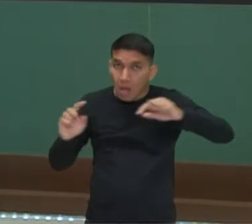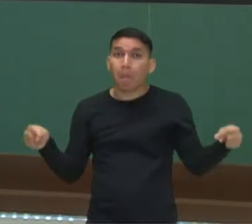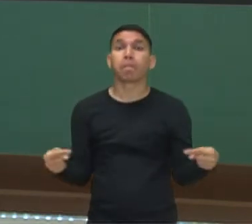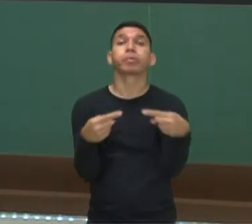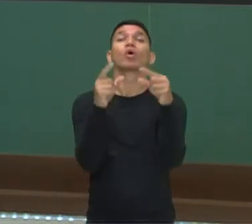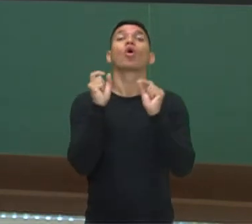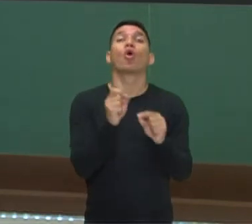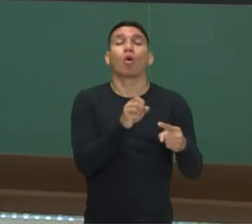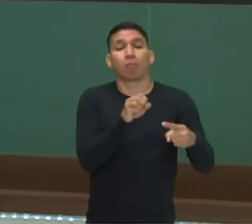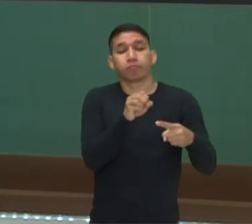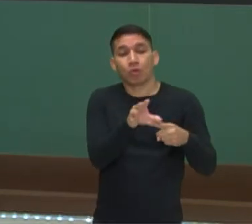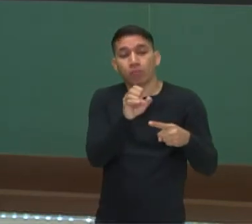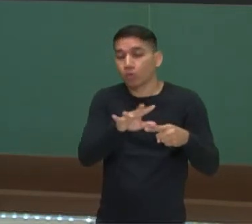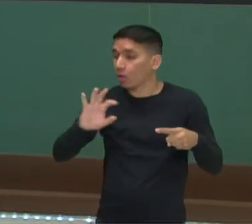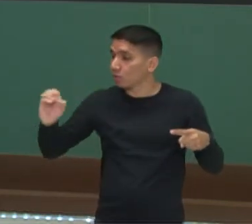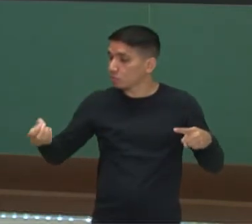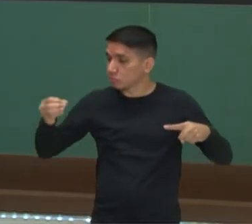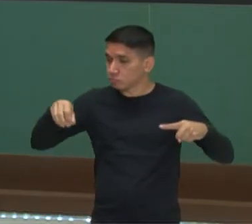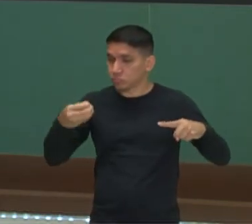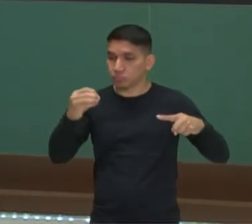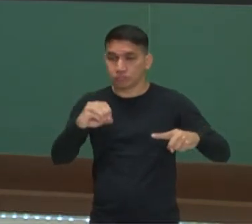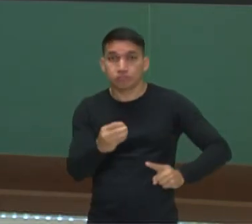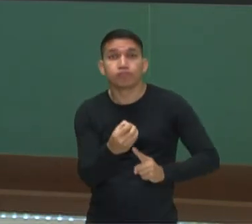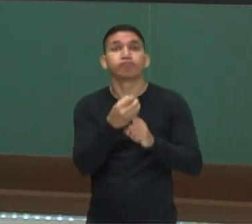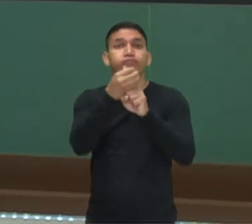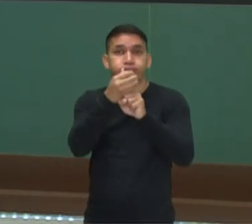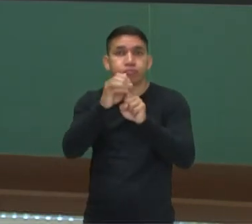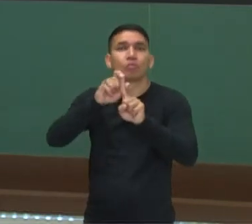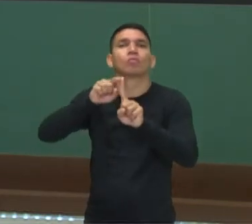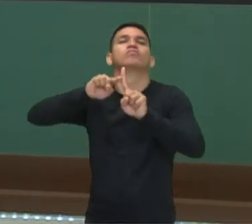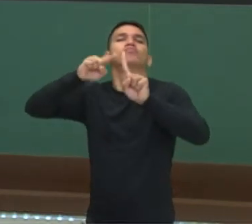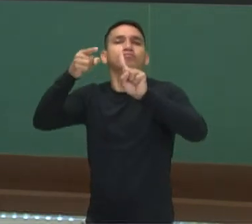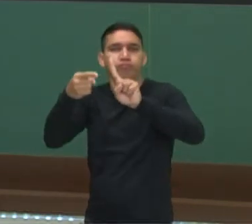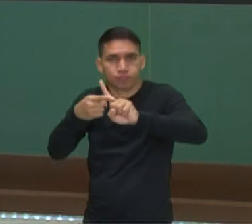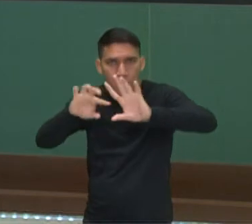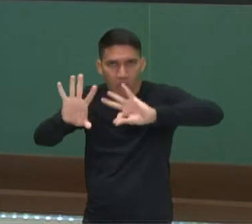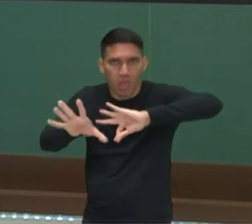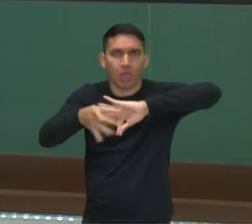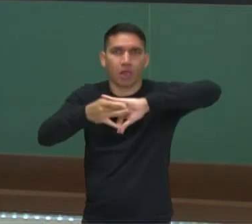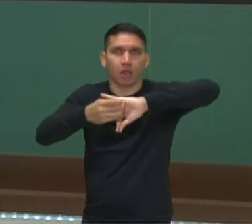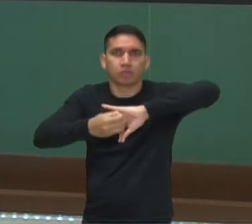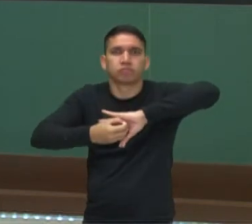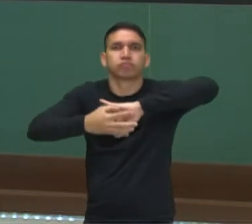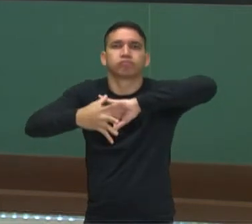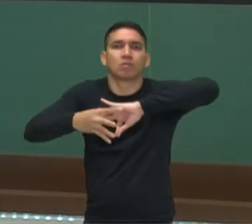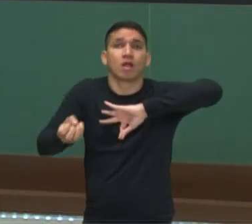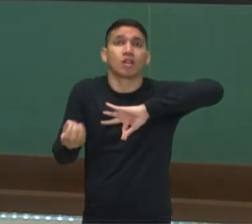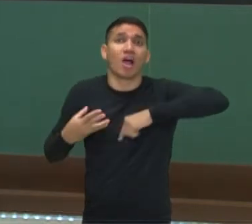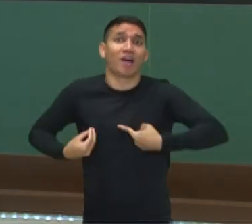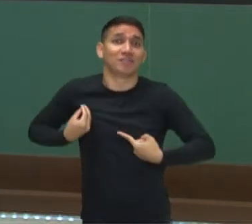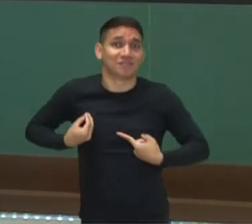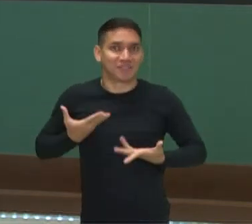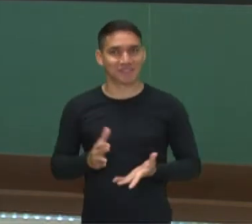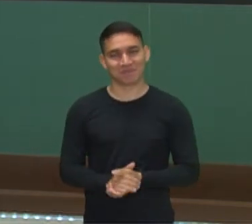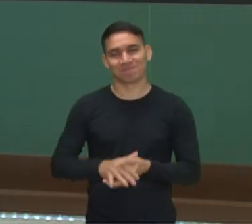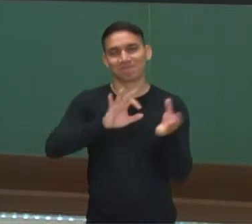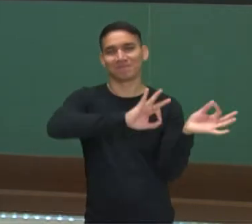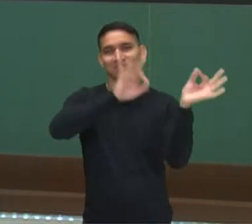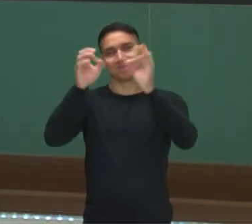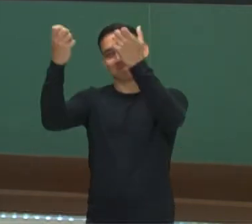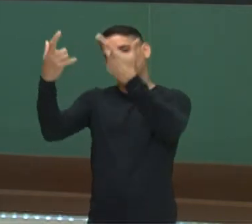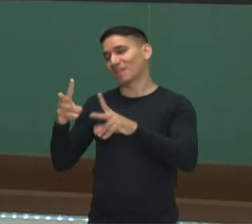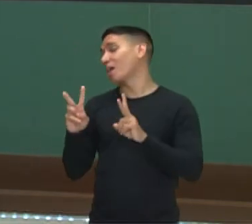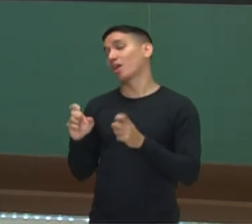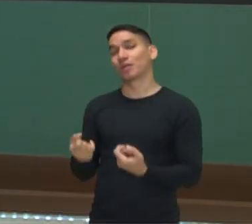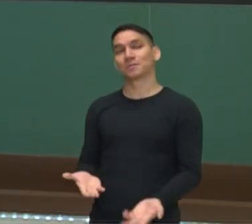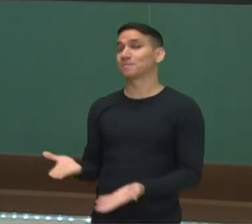encontro do ovócito com o espermatozoide humano, formando uma nova vida. Neste vídeo, nós falamos